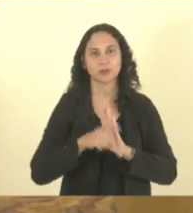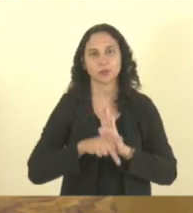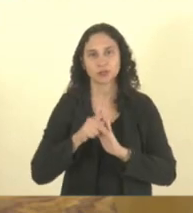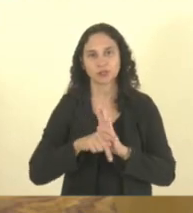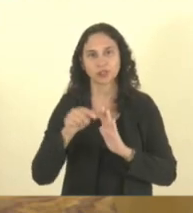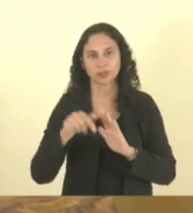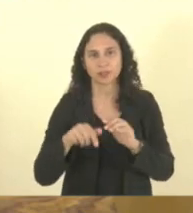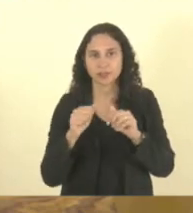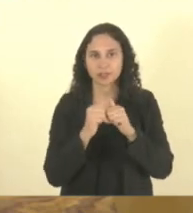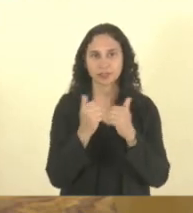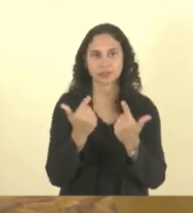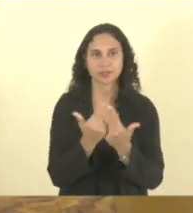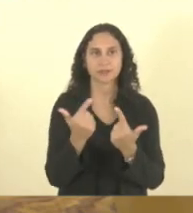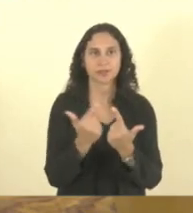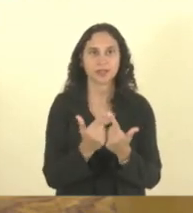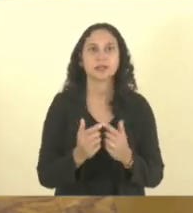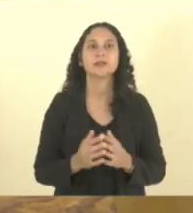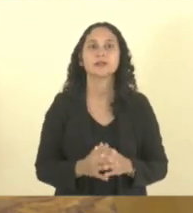nessa Casa de Lei.